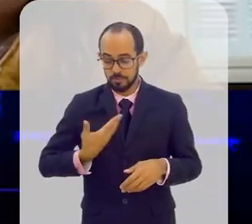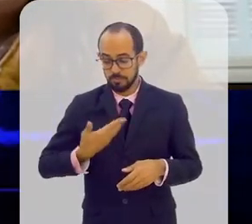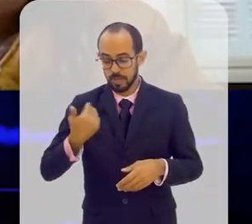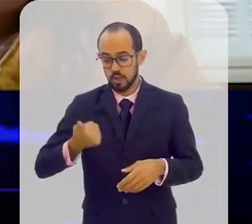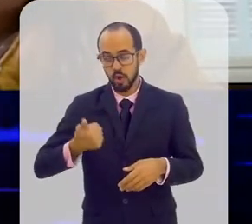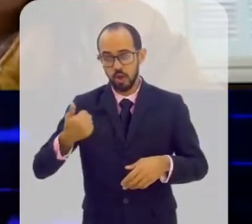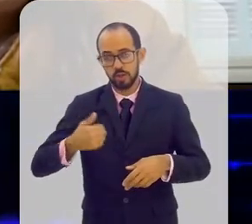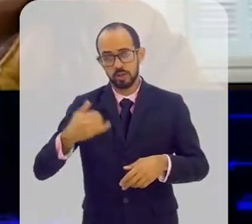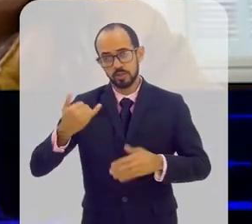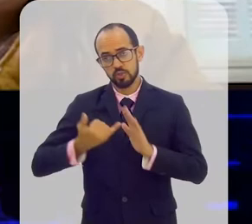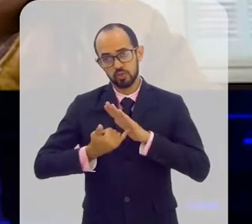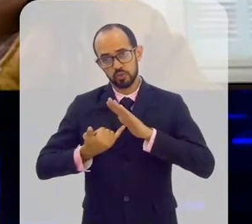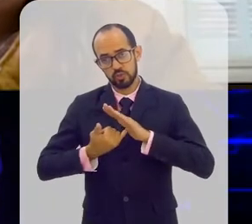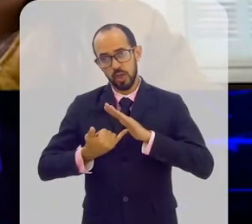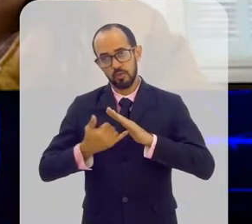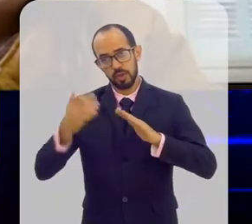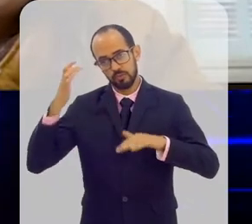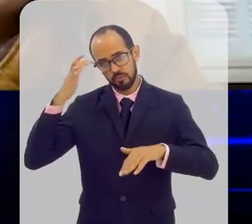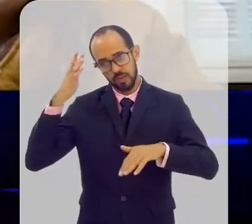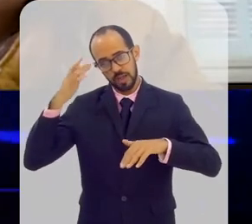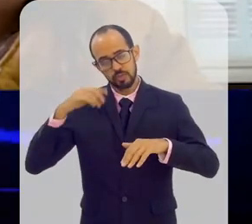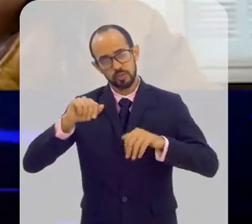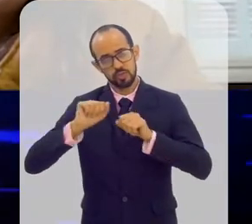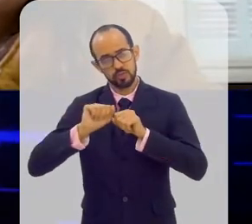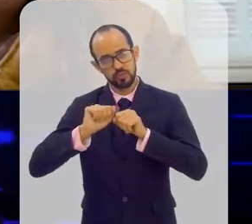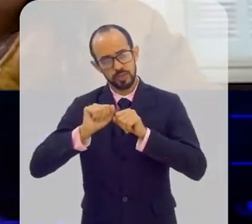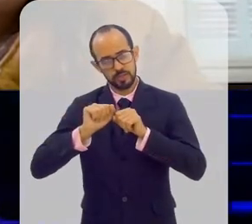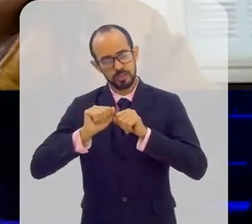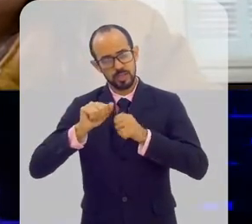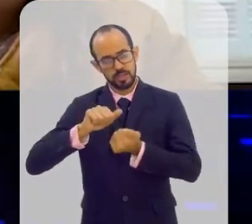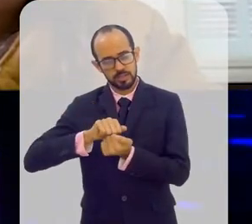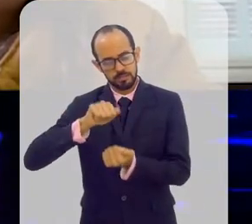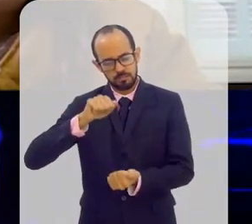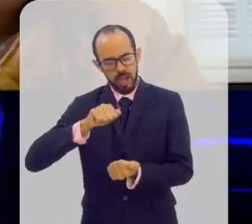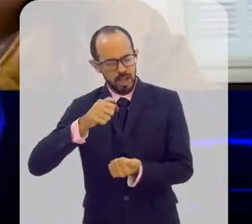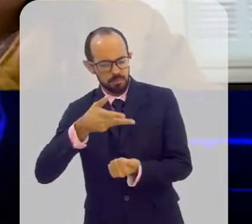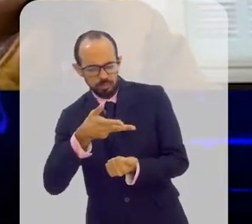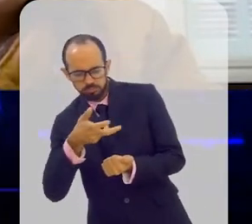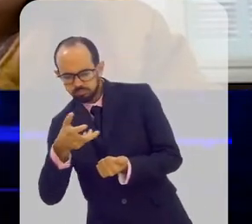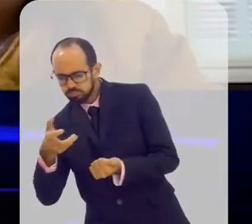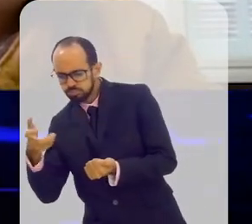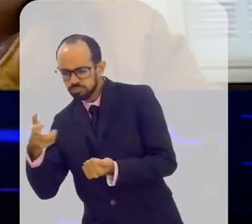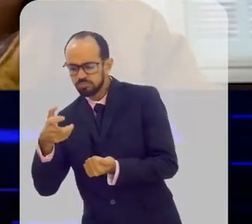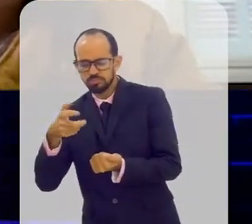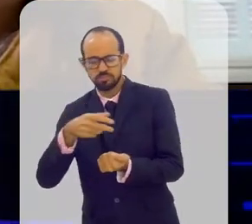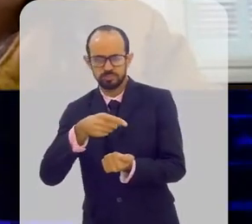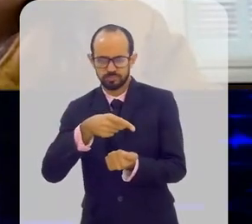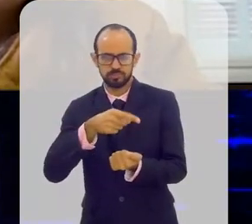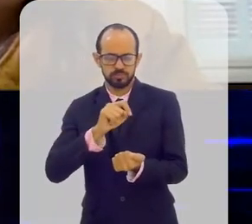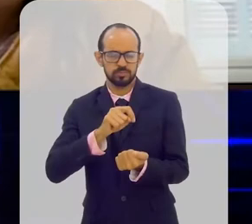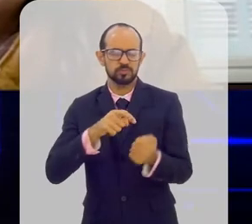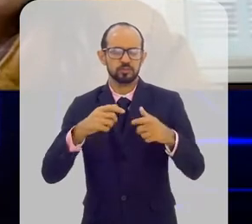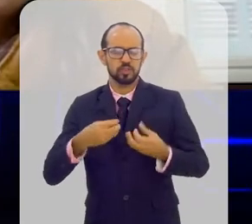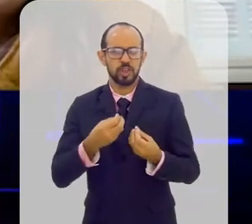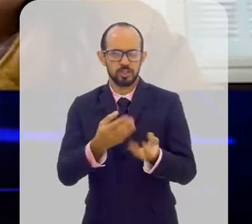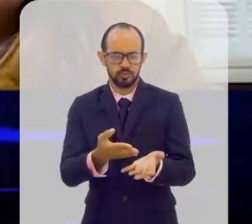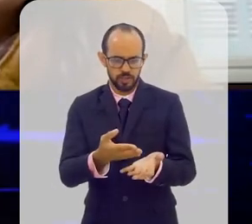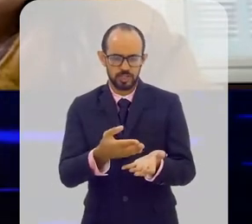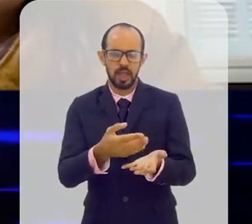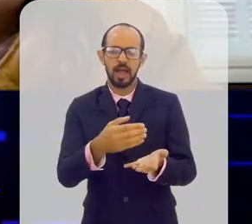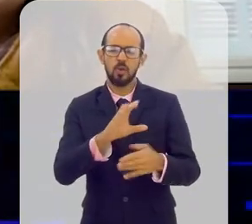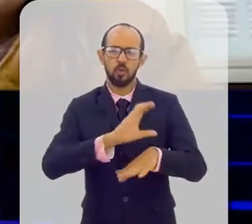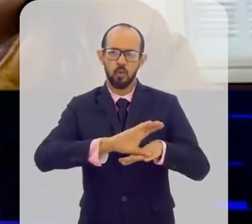participação das instituições nessa discussão, mais fácil fica a gente desenhar esse mapa, né? Com todas as ofertas possíveis